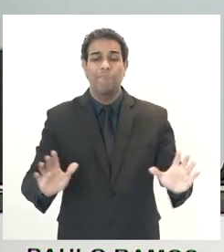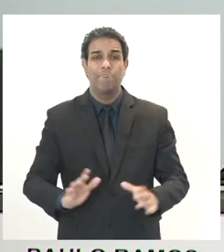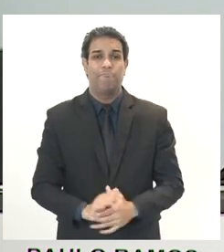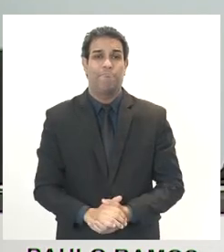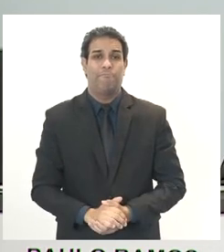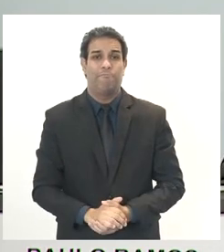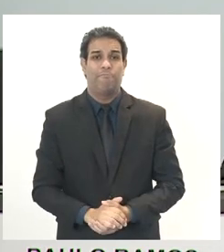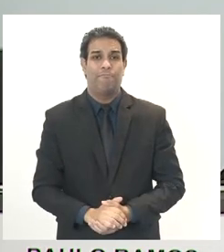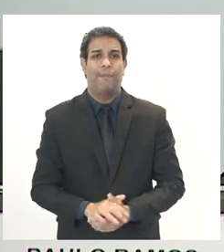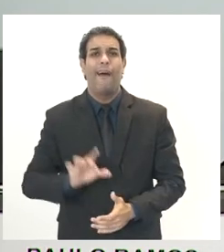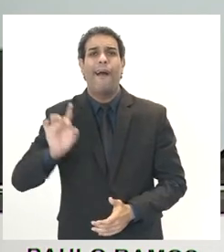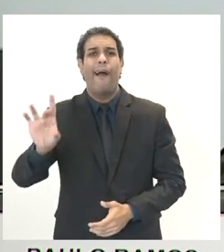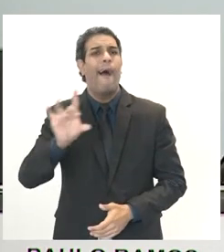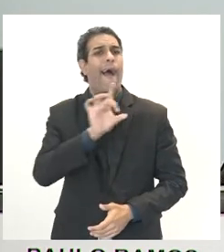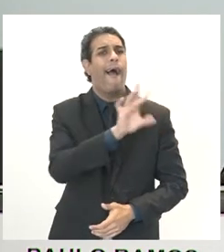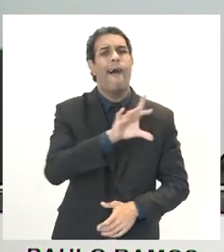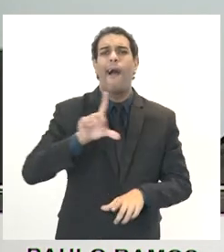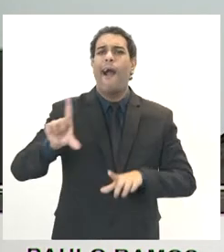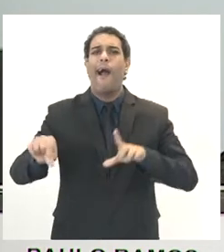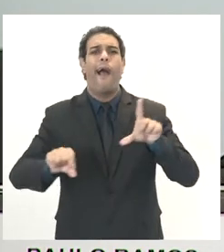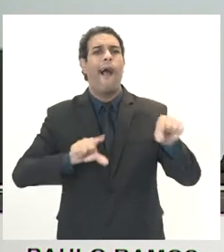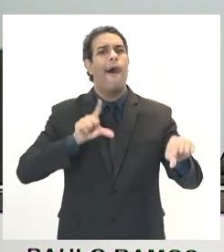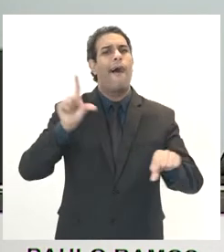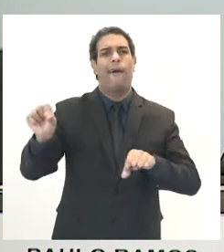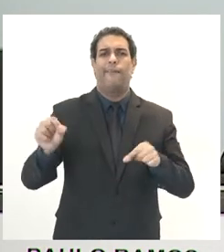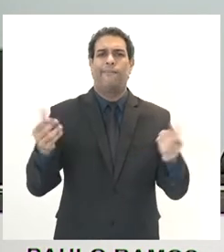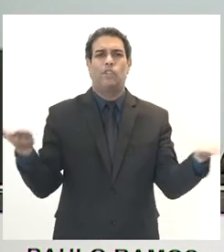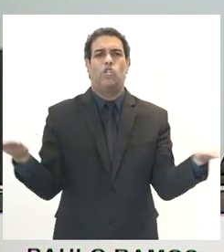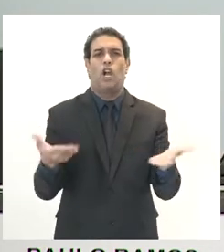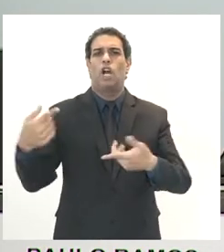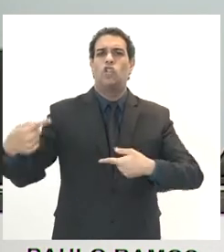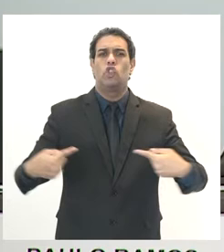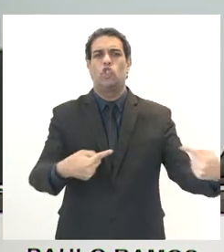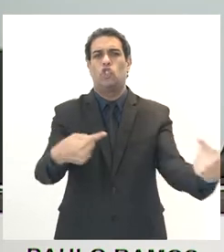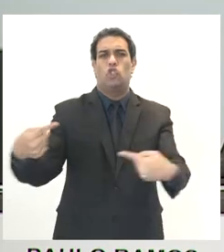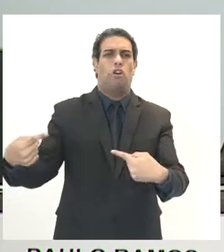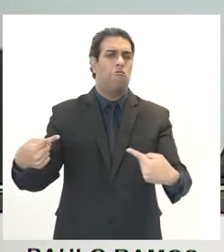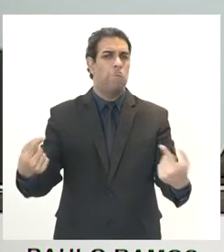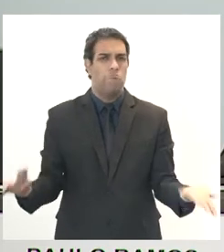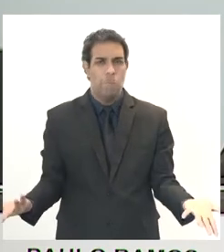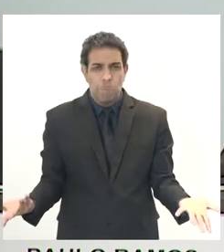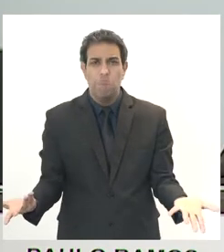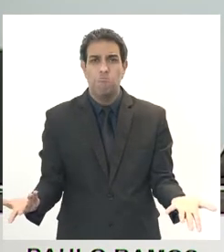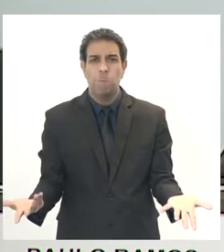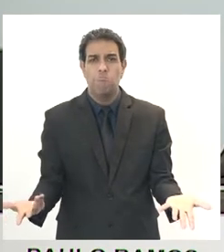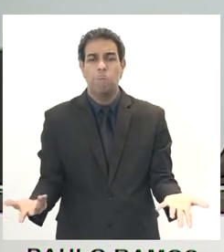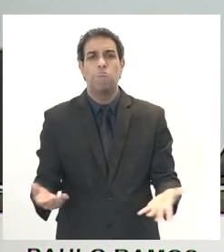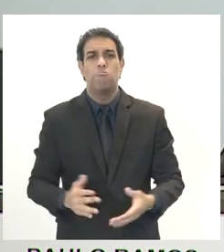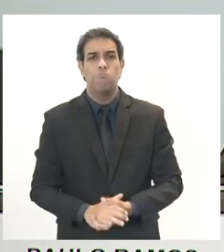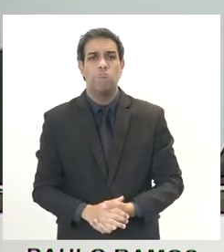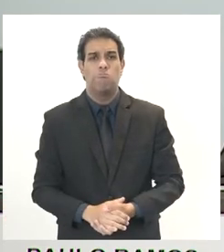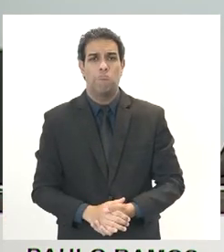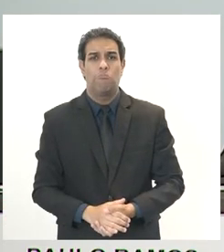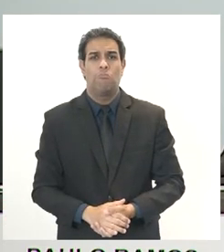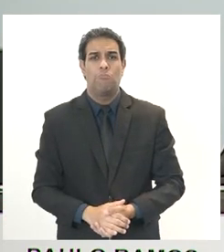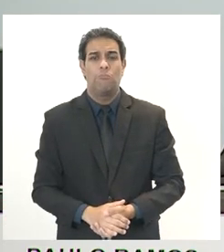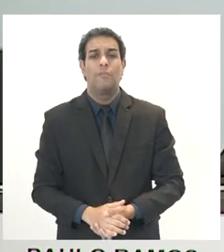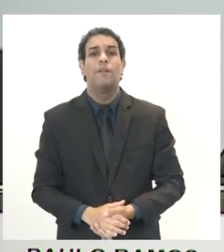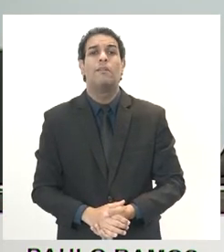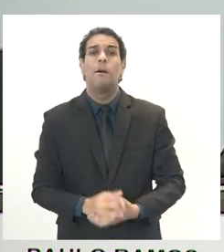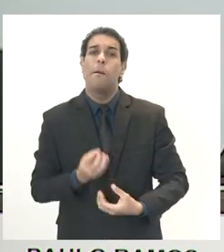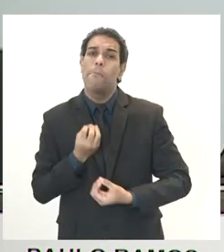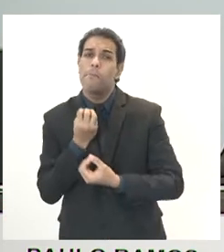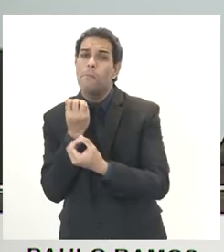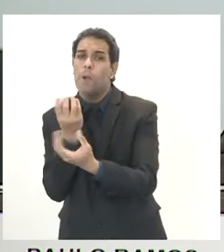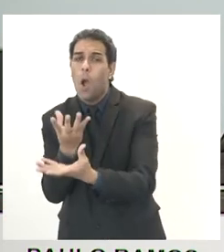Podendo cada um selecionar um ponto específico, pelo menos, da PEC, para sobre